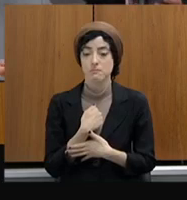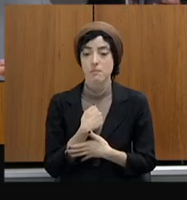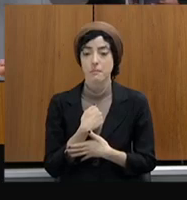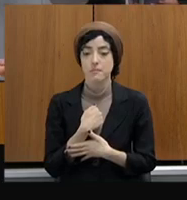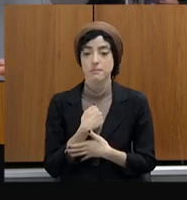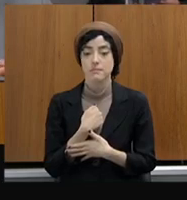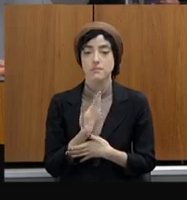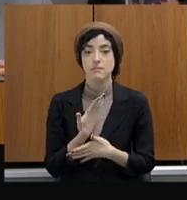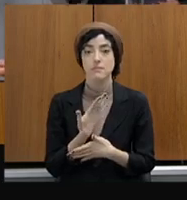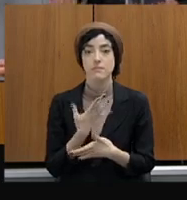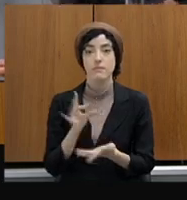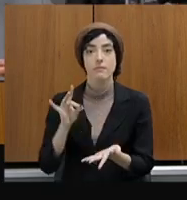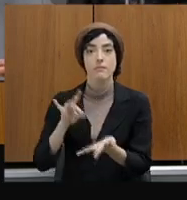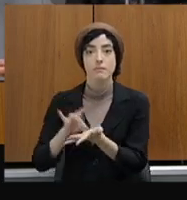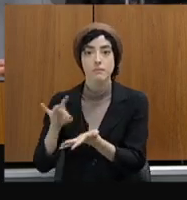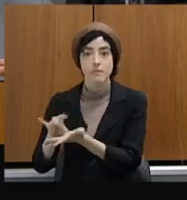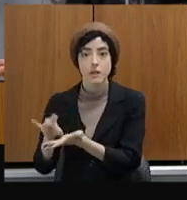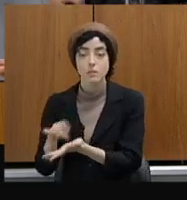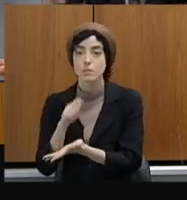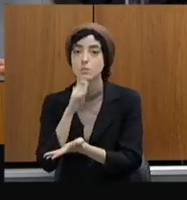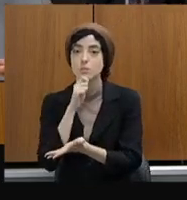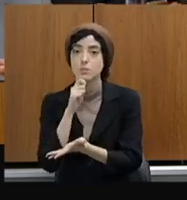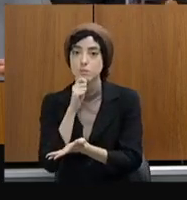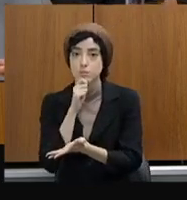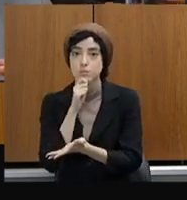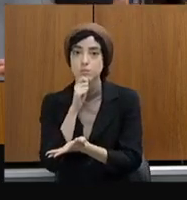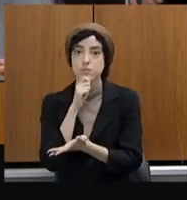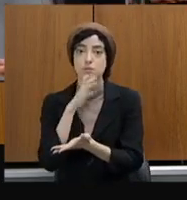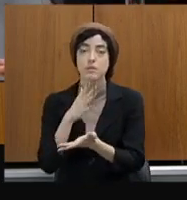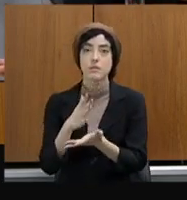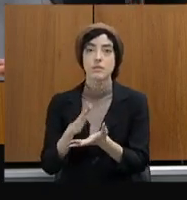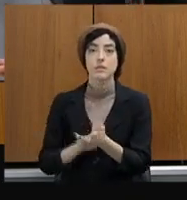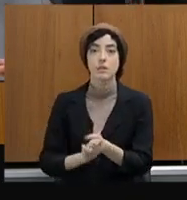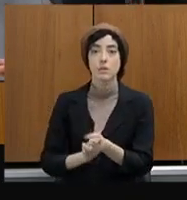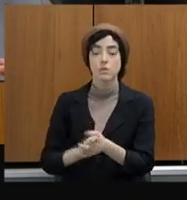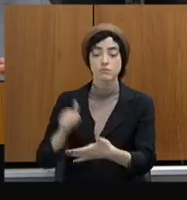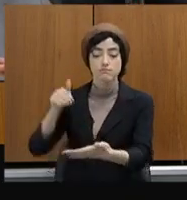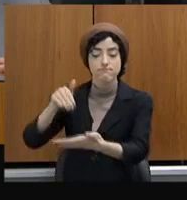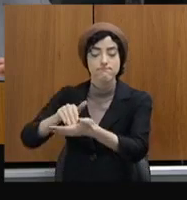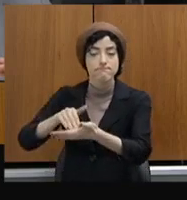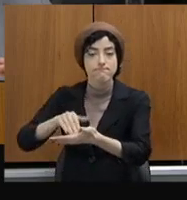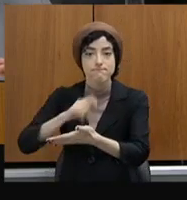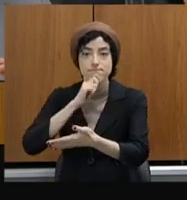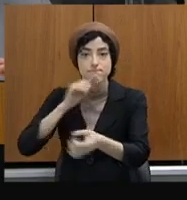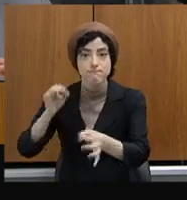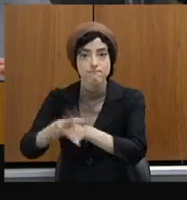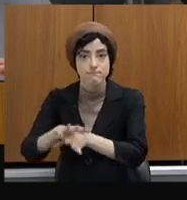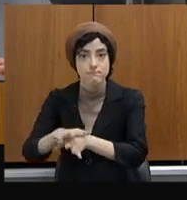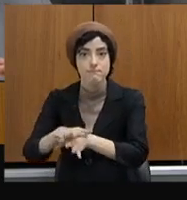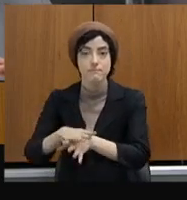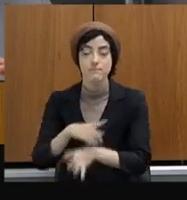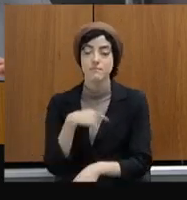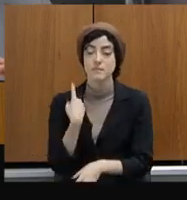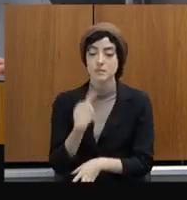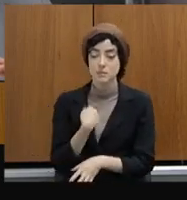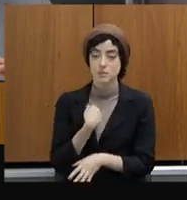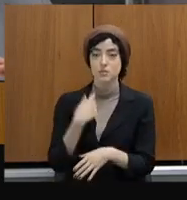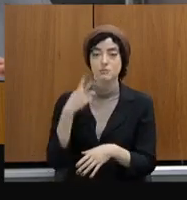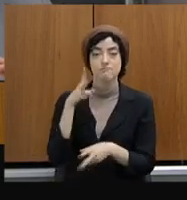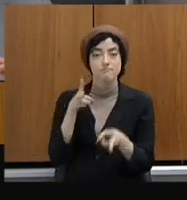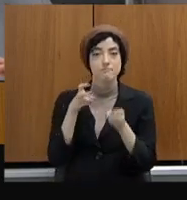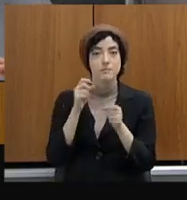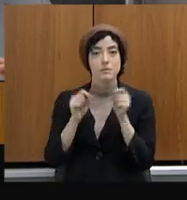que exige gestão, exige modernização em termos que são tecnológicos e também exige